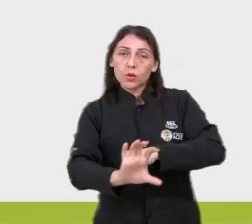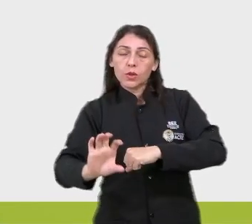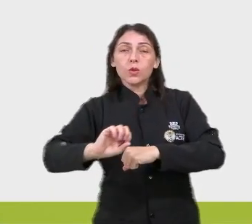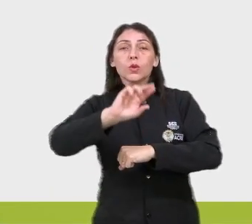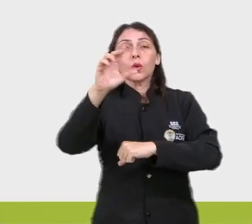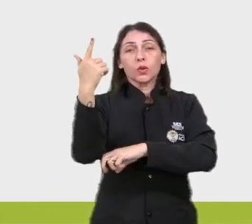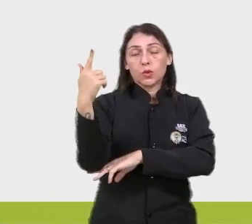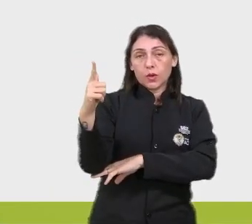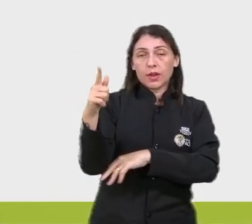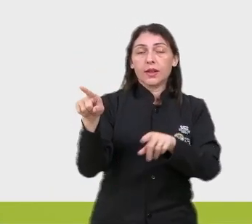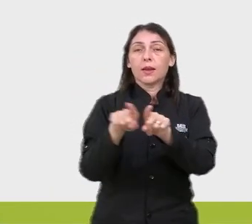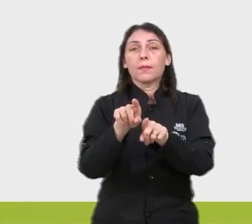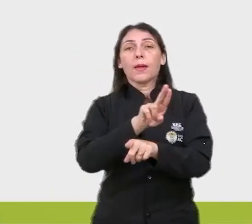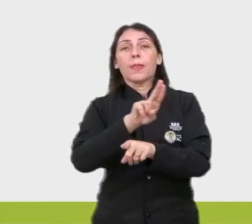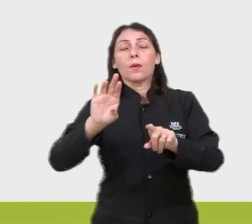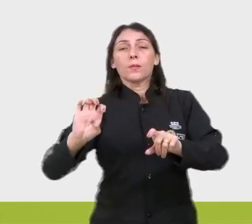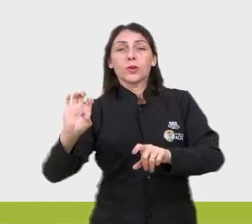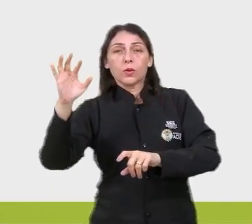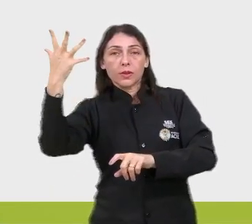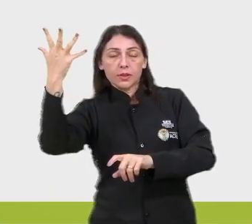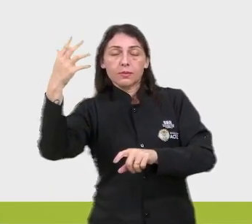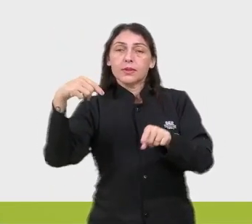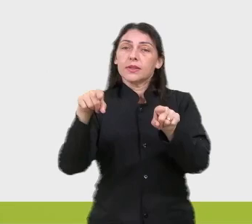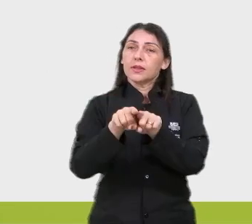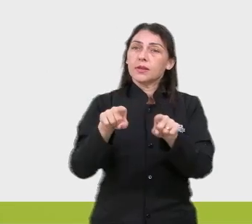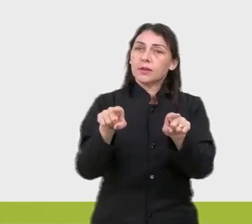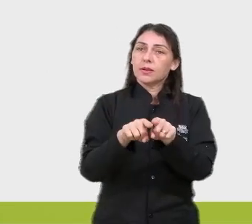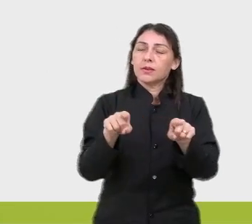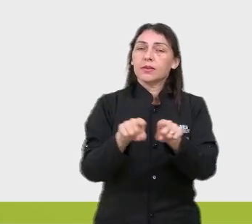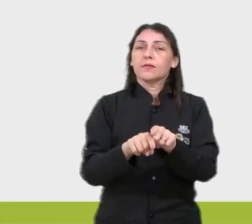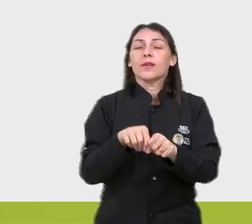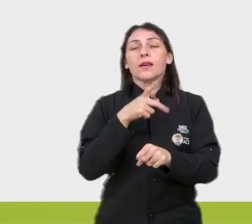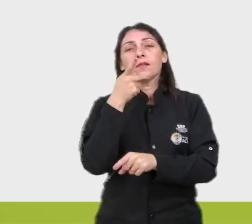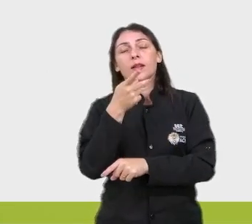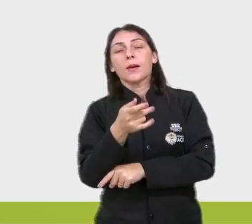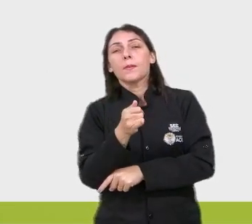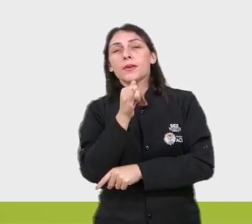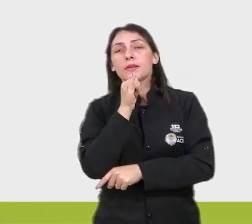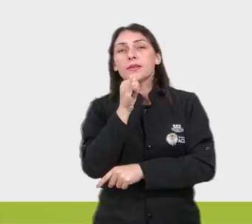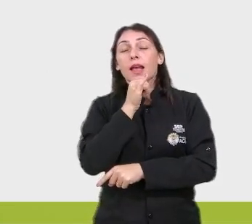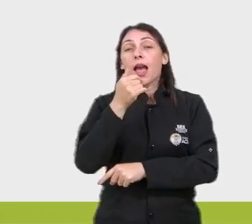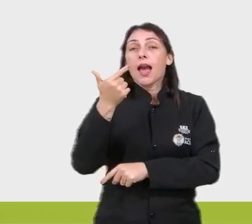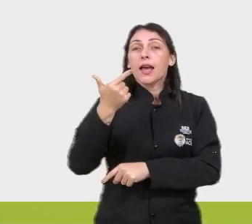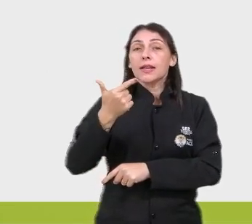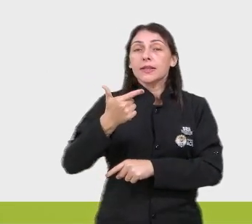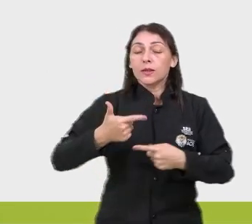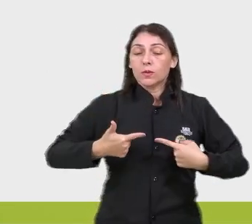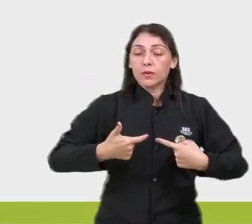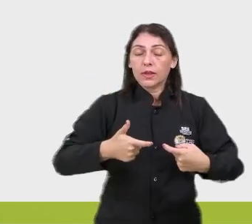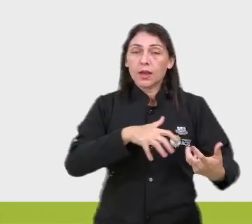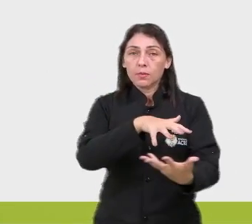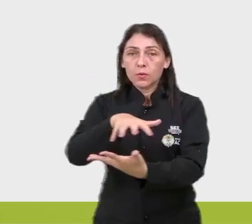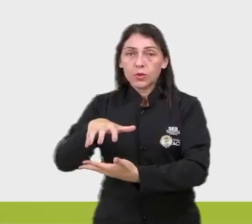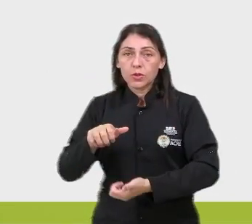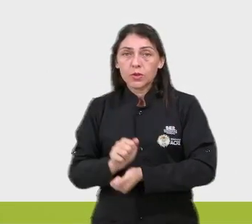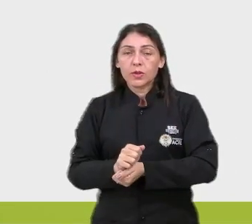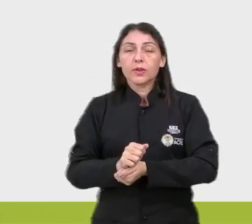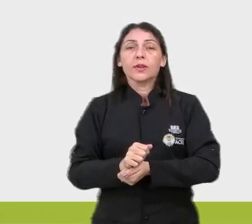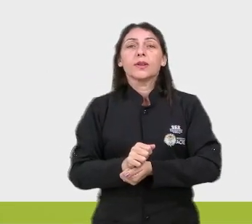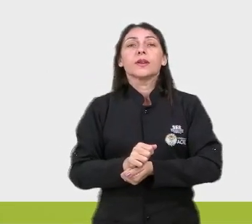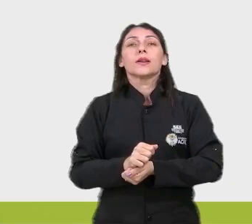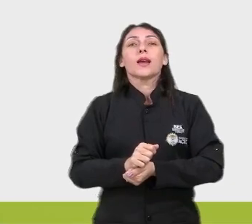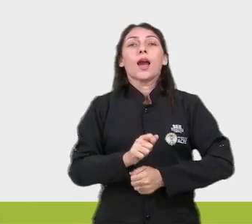geográficas. Nomes de eventos, acontecimentos, né, quando você for falar, por exemplo, sobre a Segunda Guerra Mundial, Proclamação da